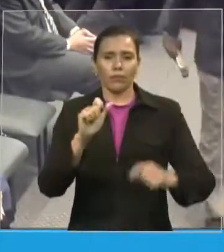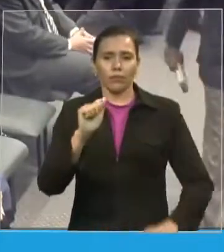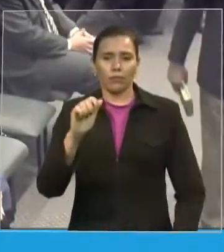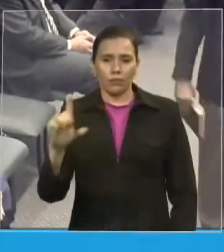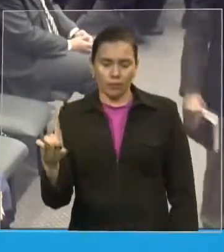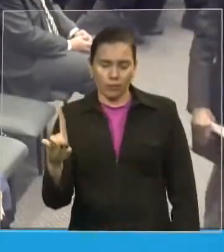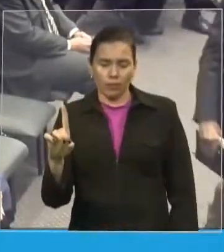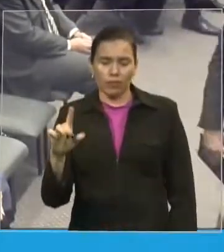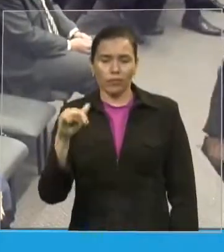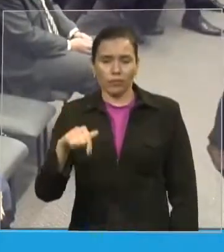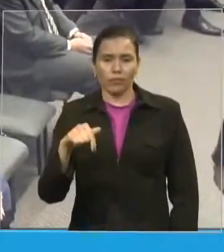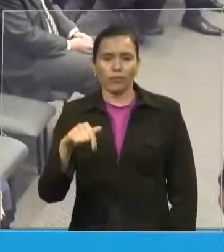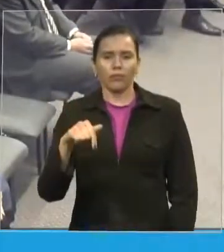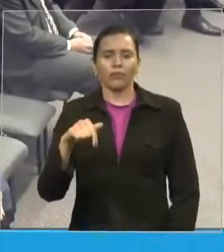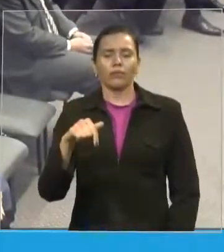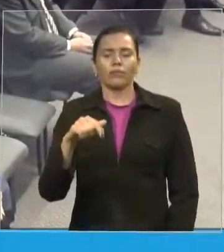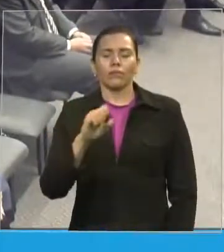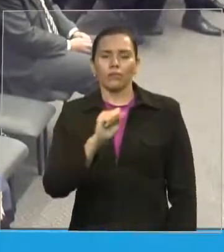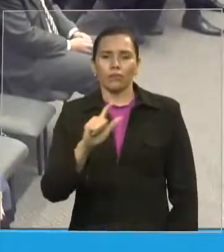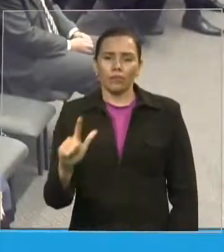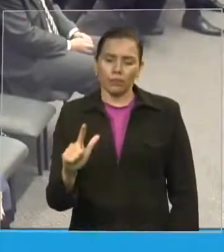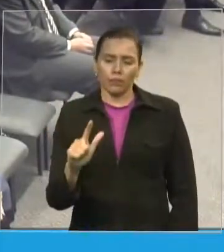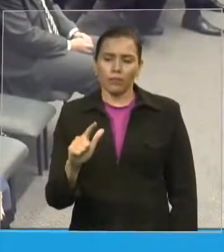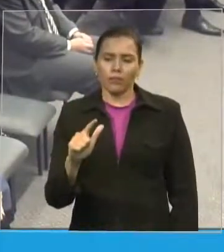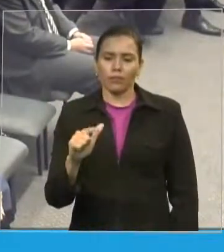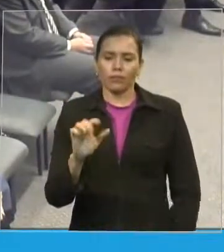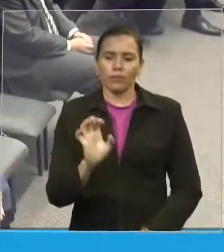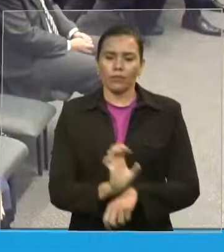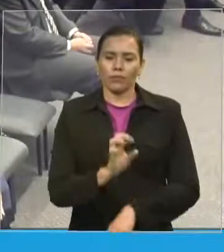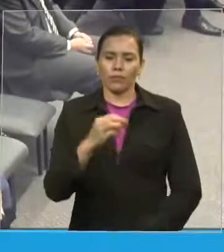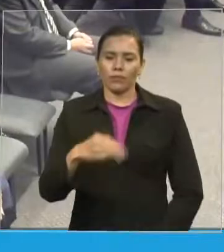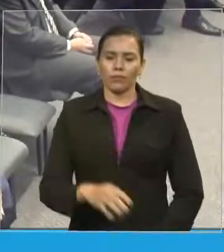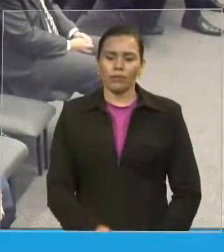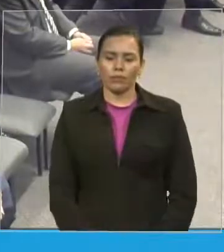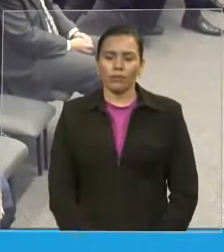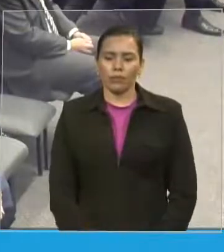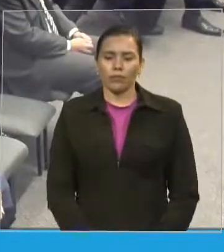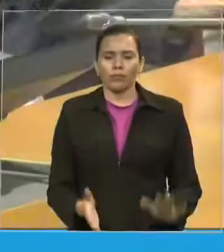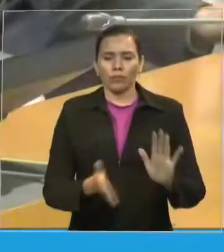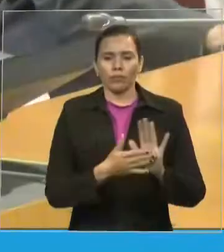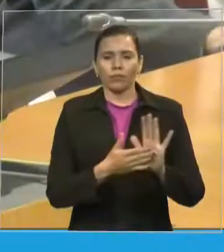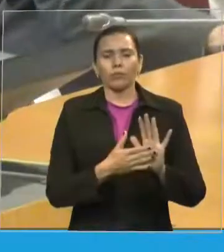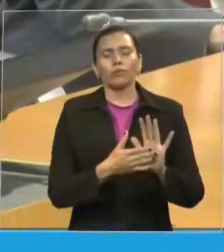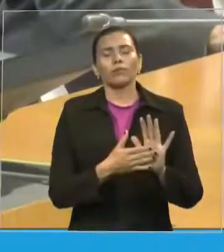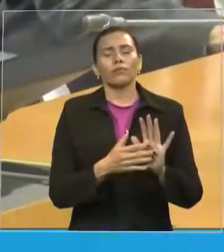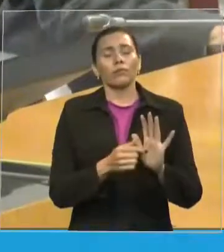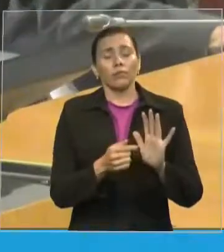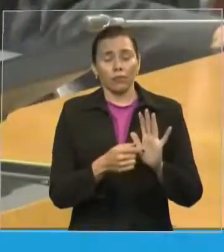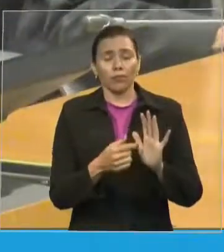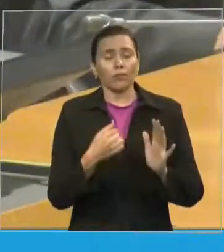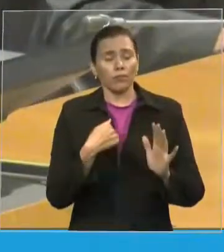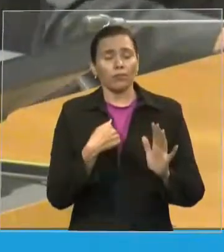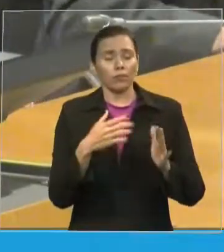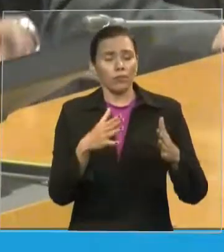Convido o pastor André Sousa, presidente da Comadema.